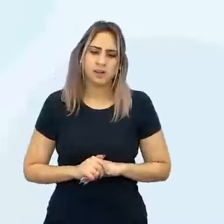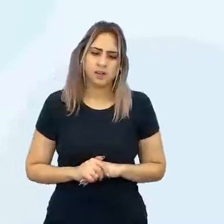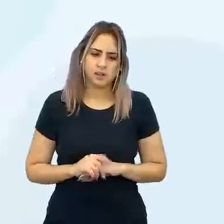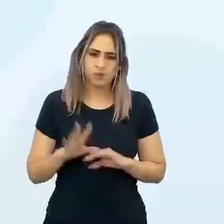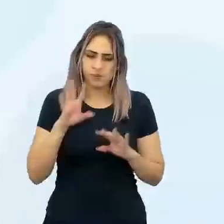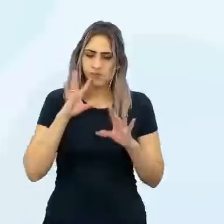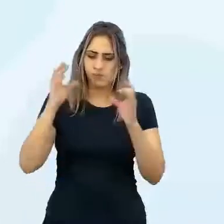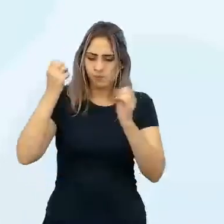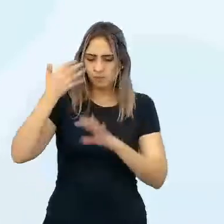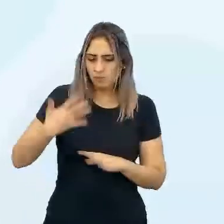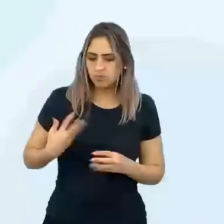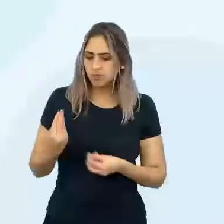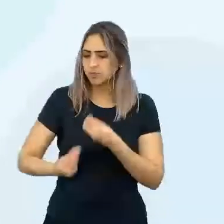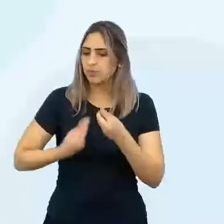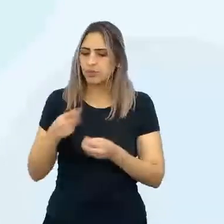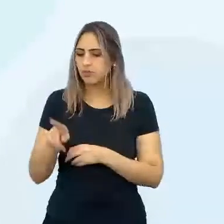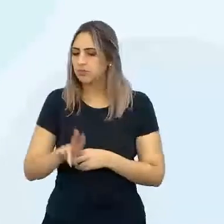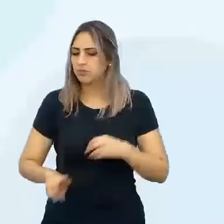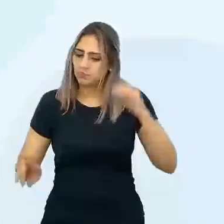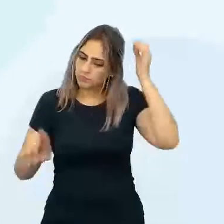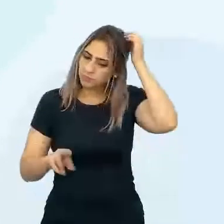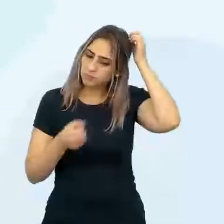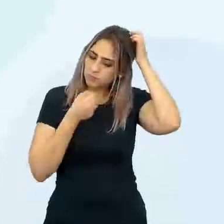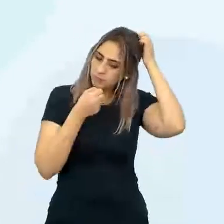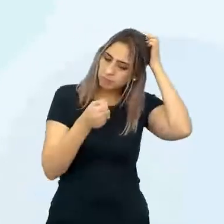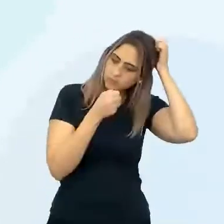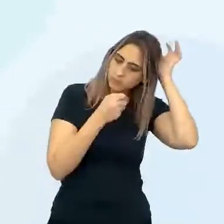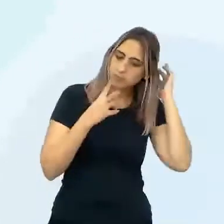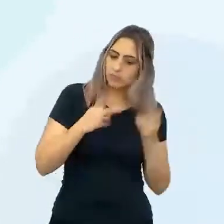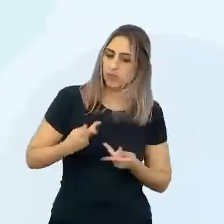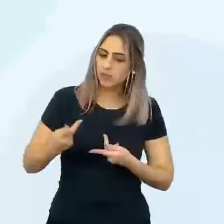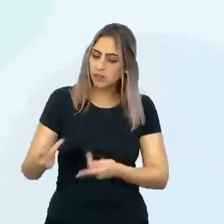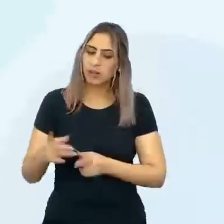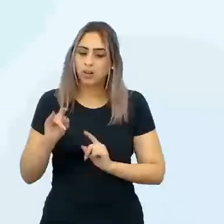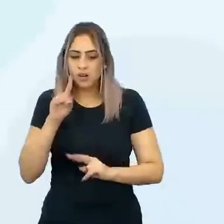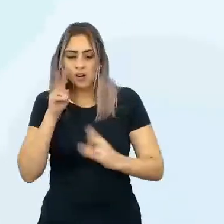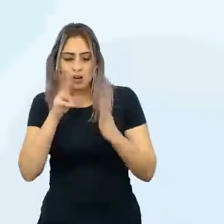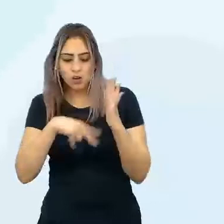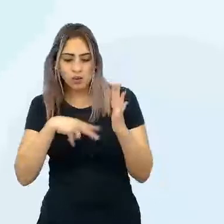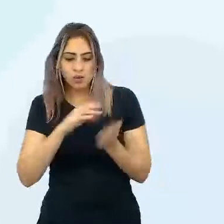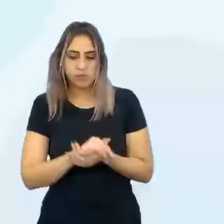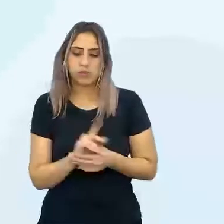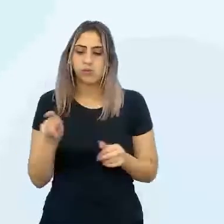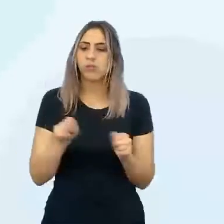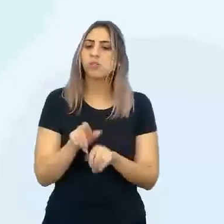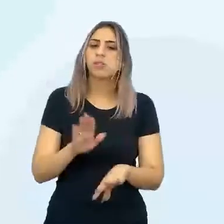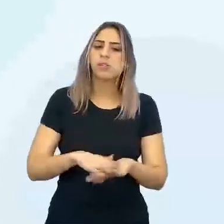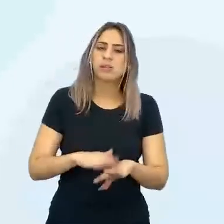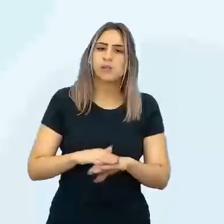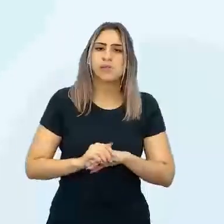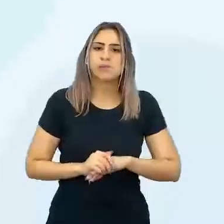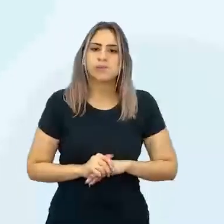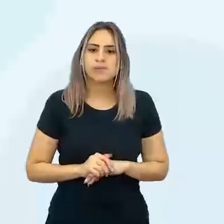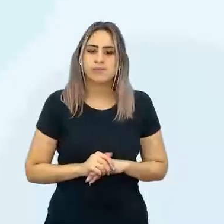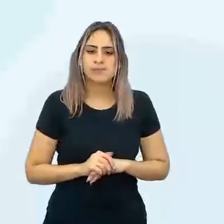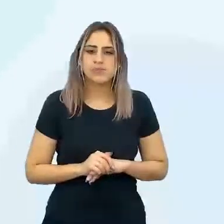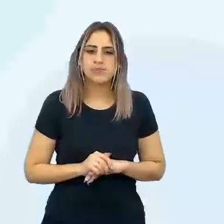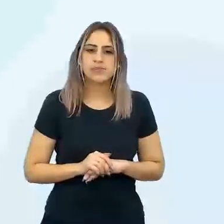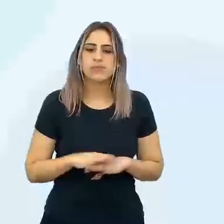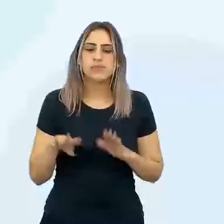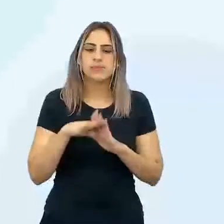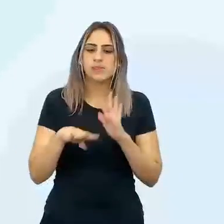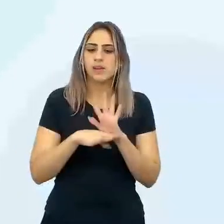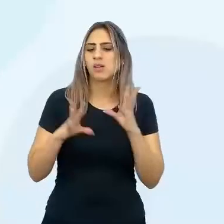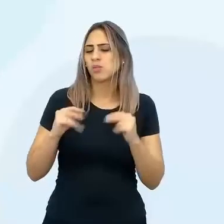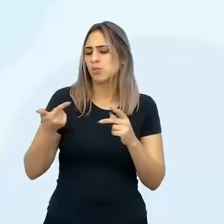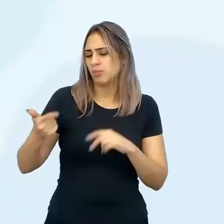descrever o método que você vai utilizar. Então, você vai entrevistar, vai visitar, vai só ler o que você vai fazer. Cronograma e